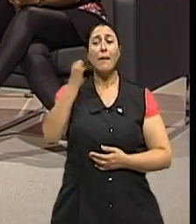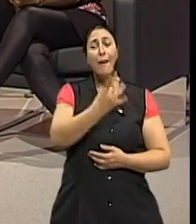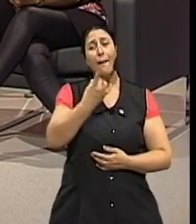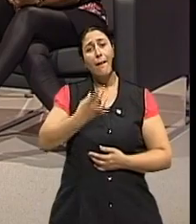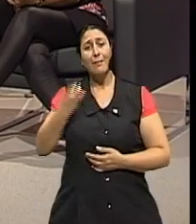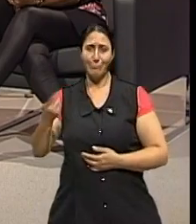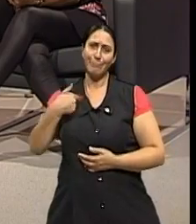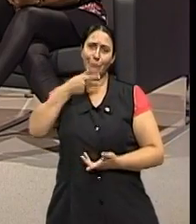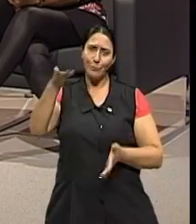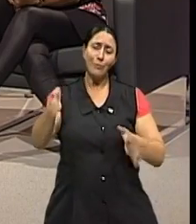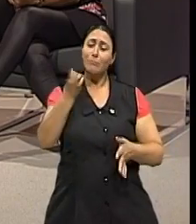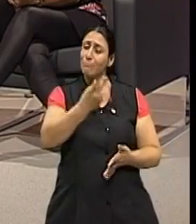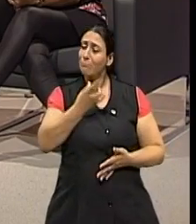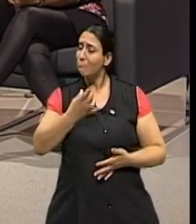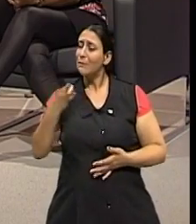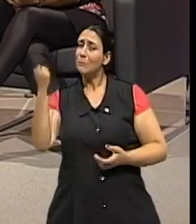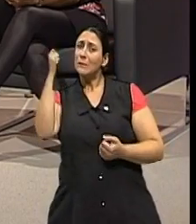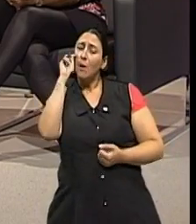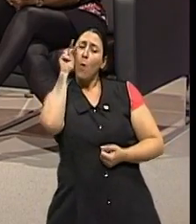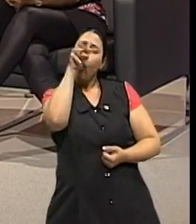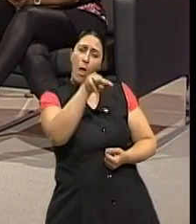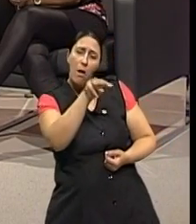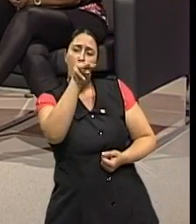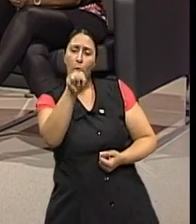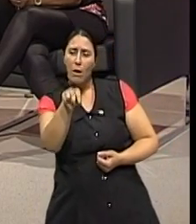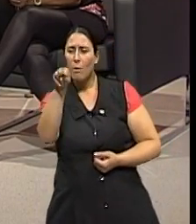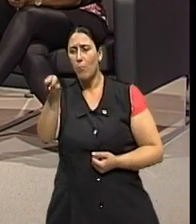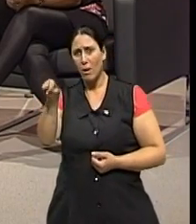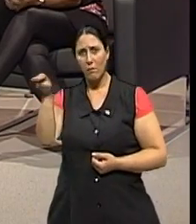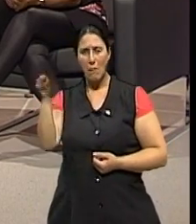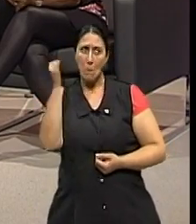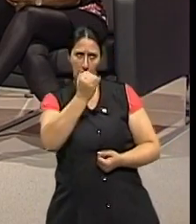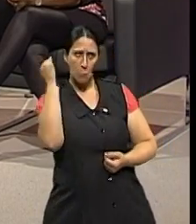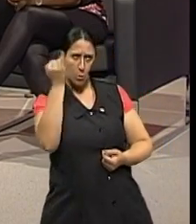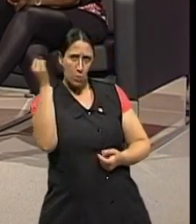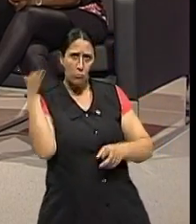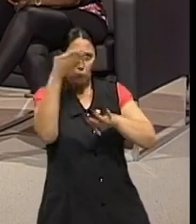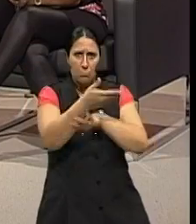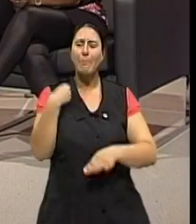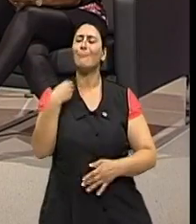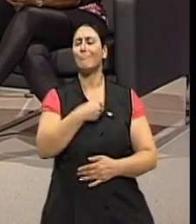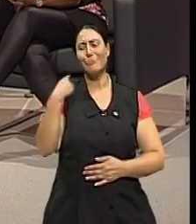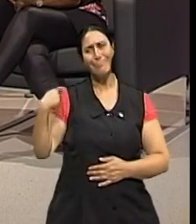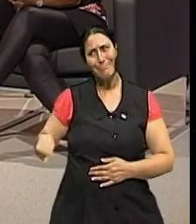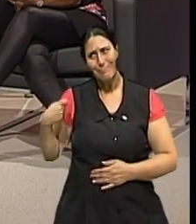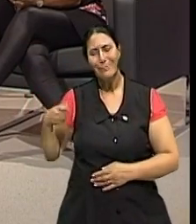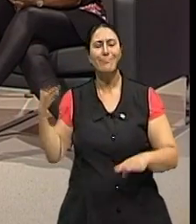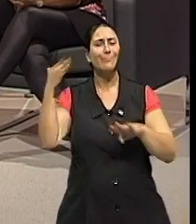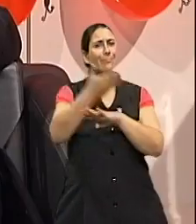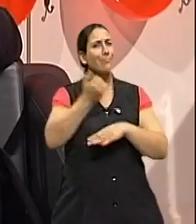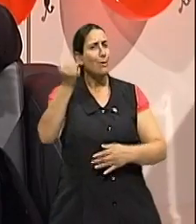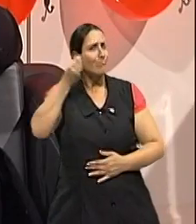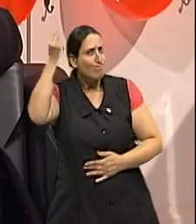caso, tem que ser avaliado, né, de uma forma... Isso é fundamental procurar um especialista? Sempre procurar um especialista para poder avaliar